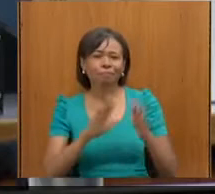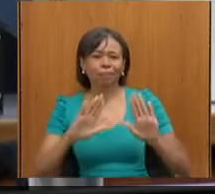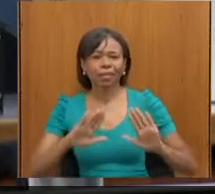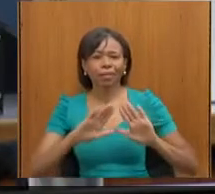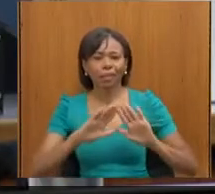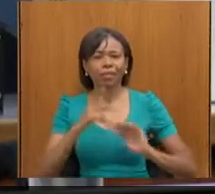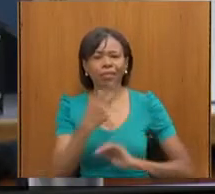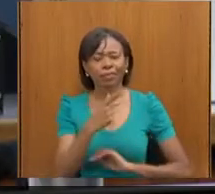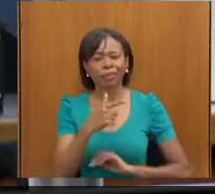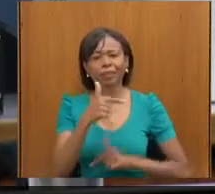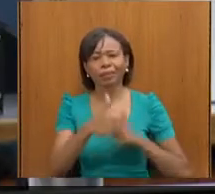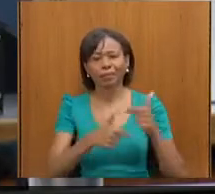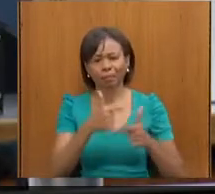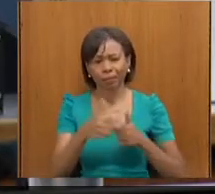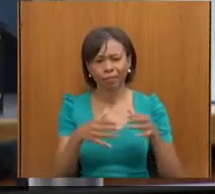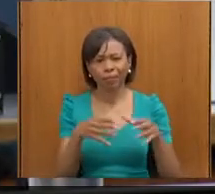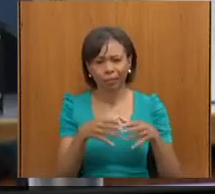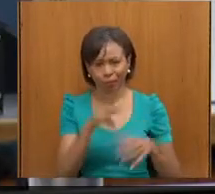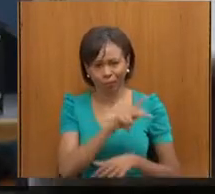dessa comissão,